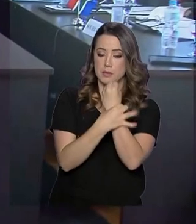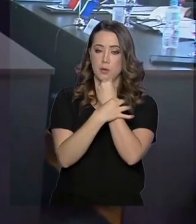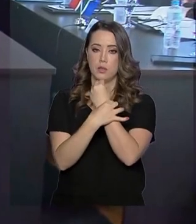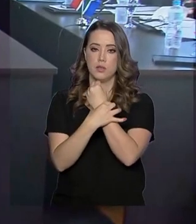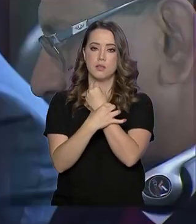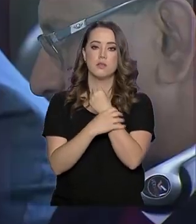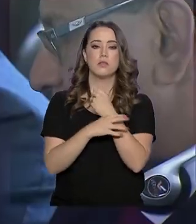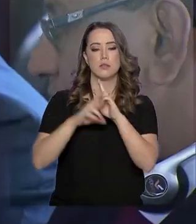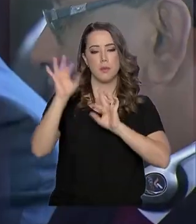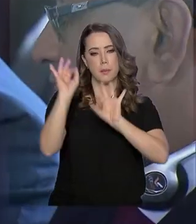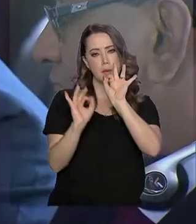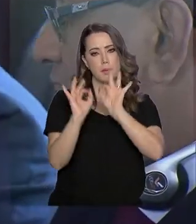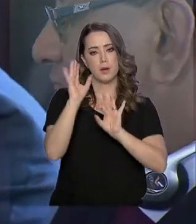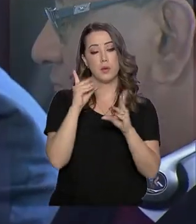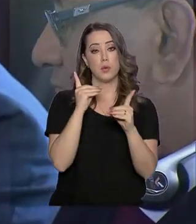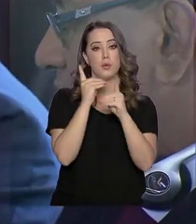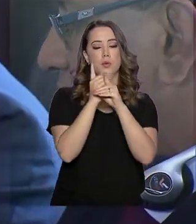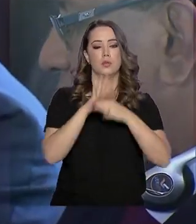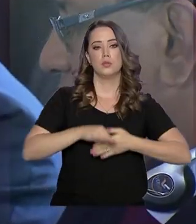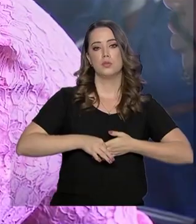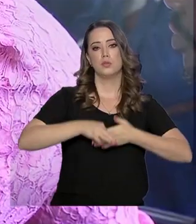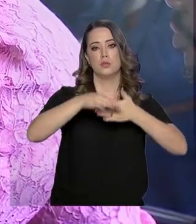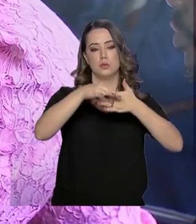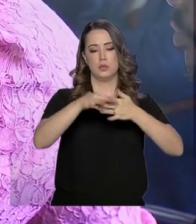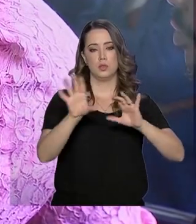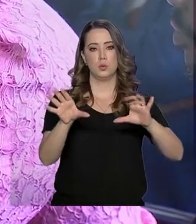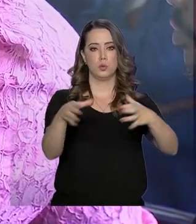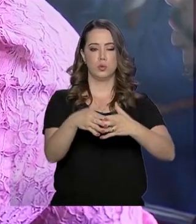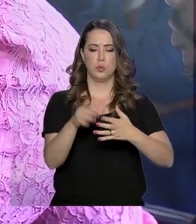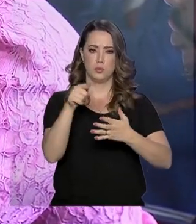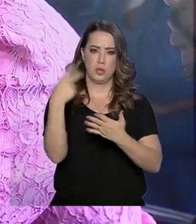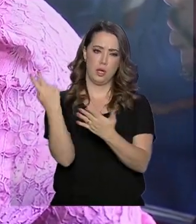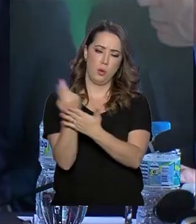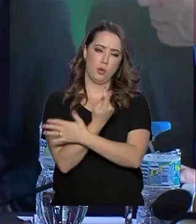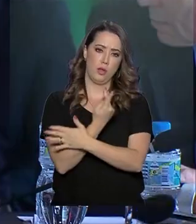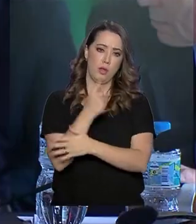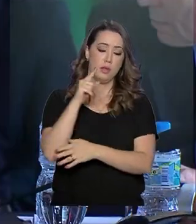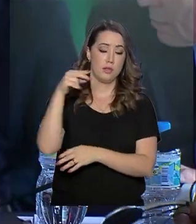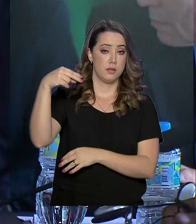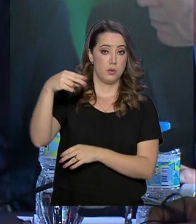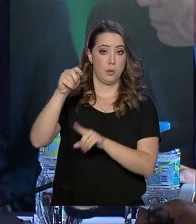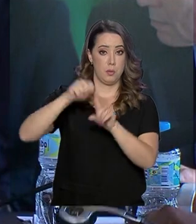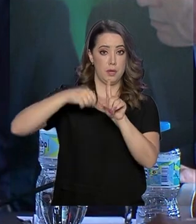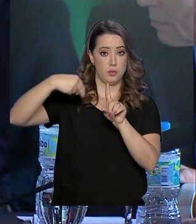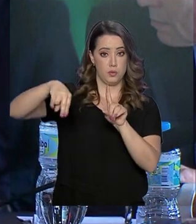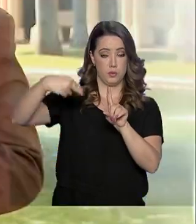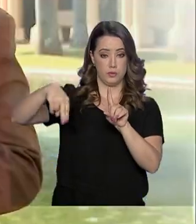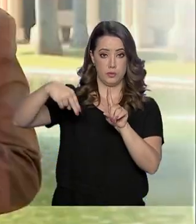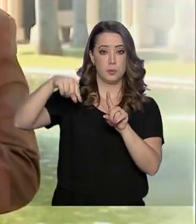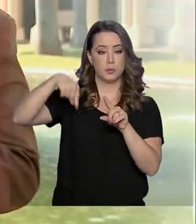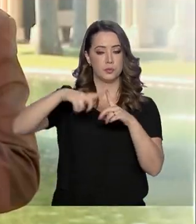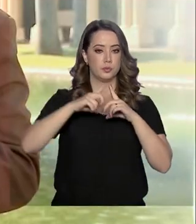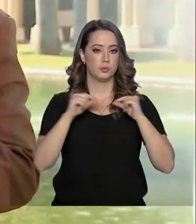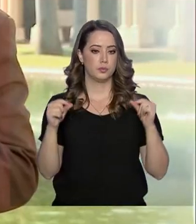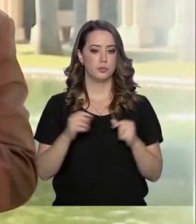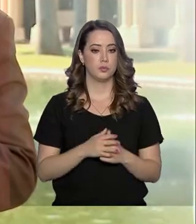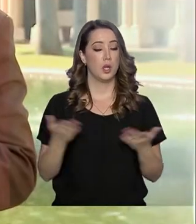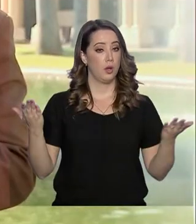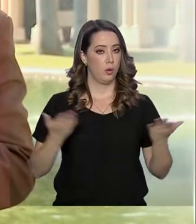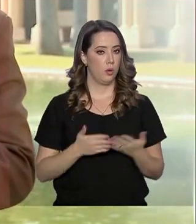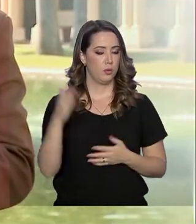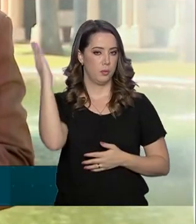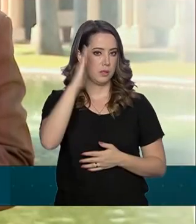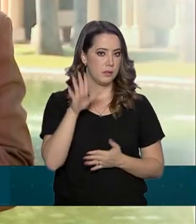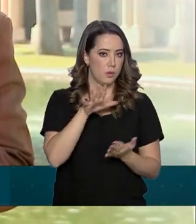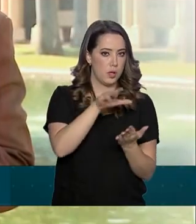serviu para preparar o encontro de chefes de Estado do bloco, que vai ser realizado em novembro em Brasília. Atualmente, o Brasil ocupa